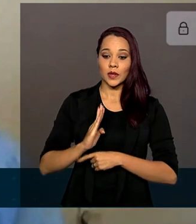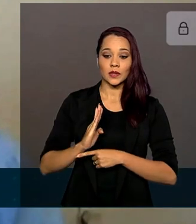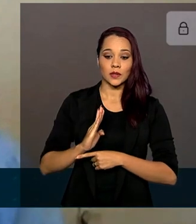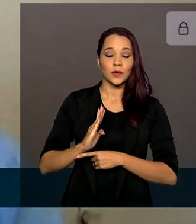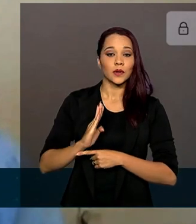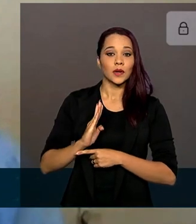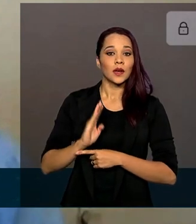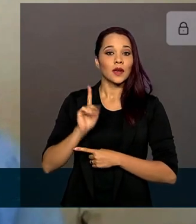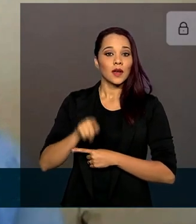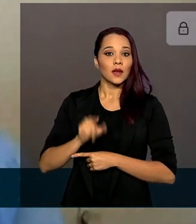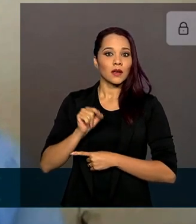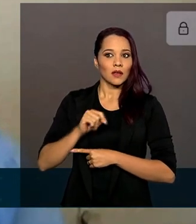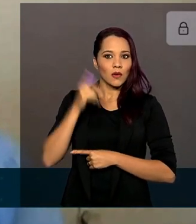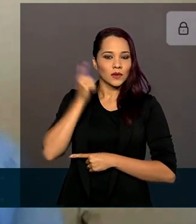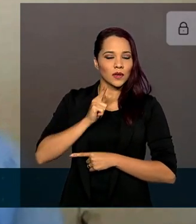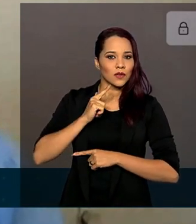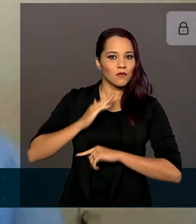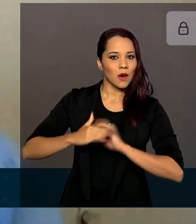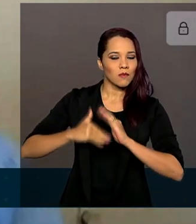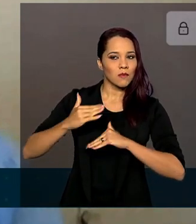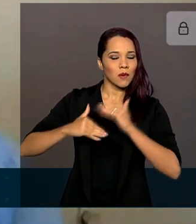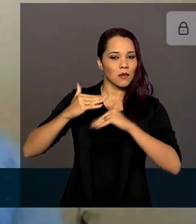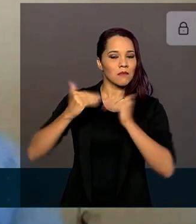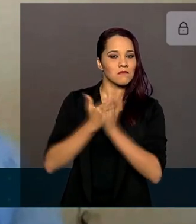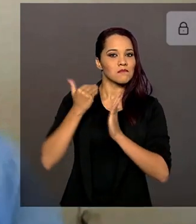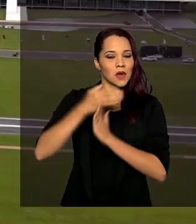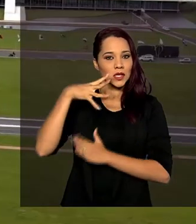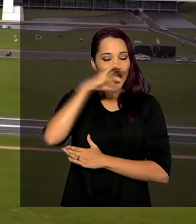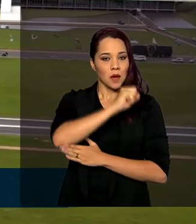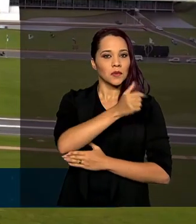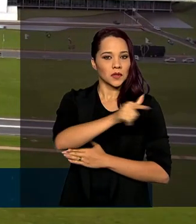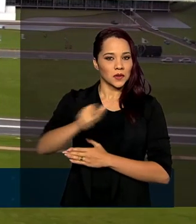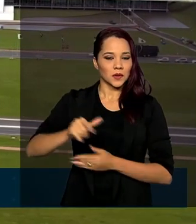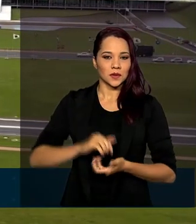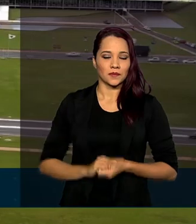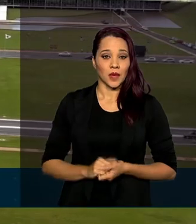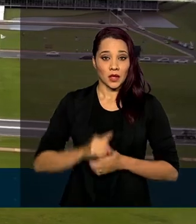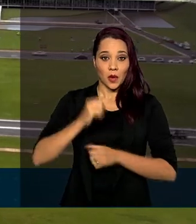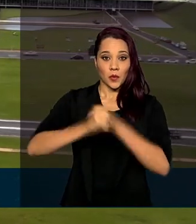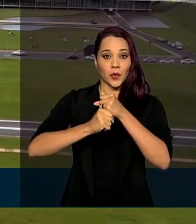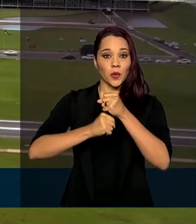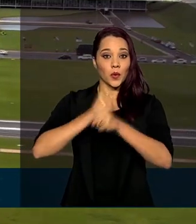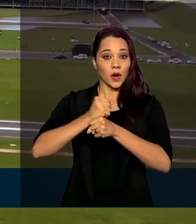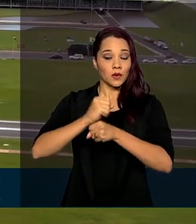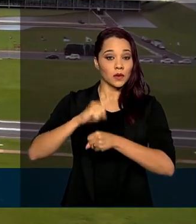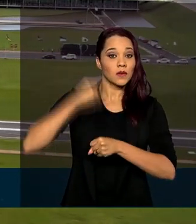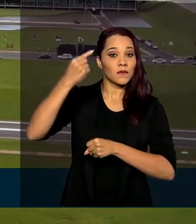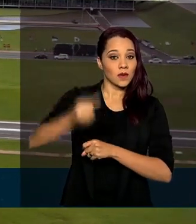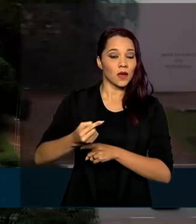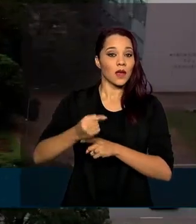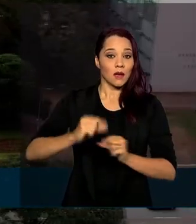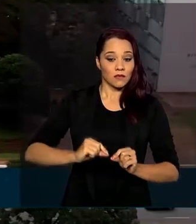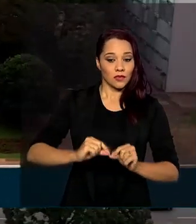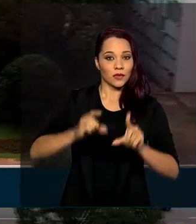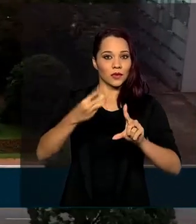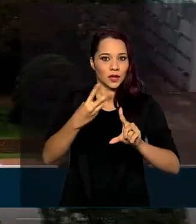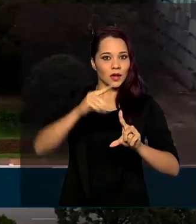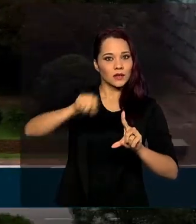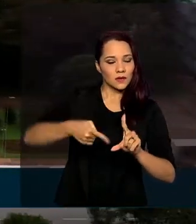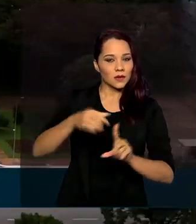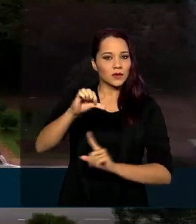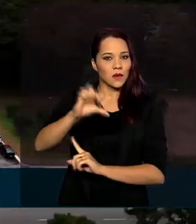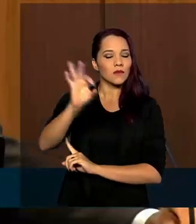relativamente recuperando mais rápido que as demais emergentes. Para o ano que vem, a projeção é de crescimento de 3